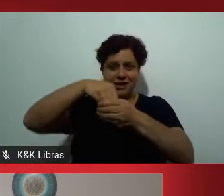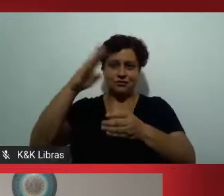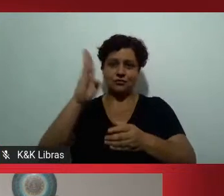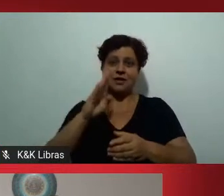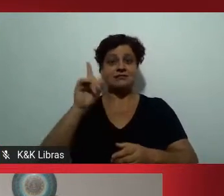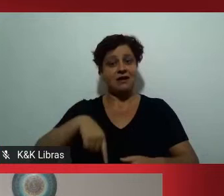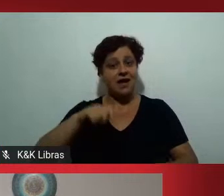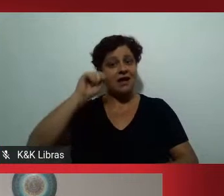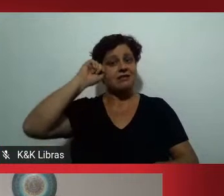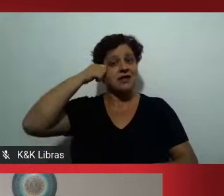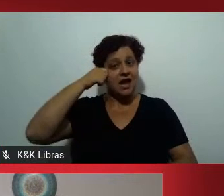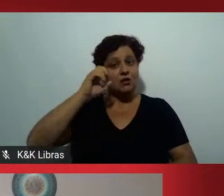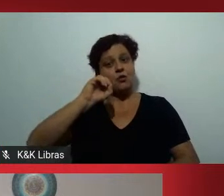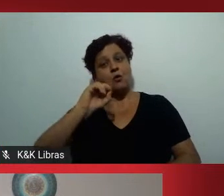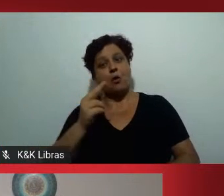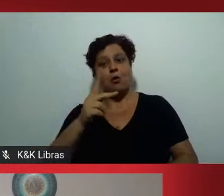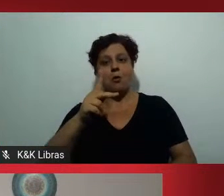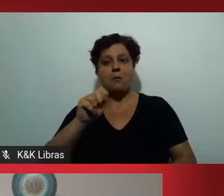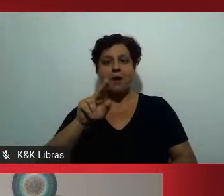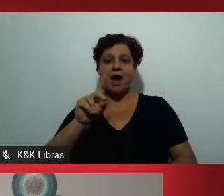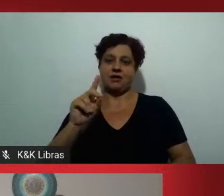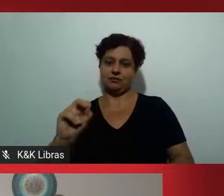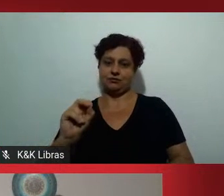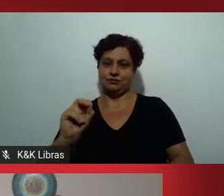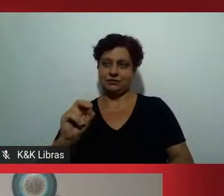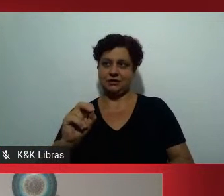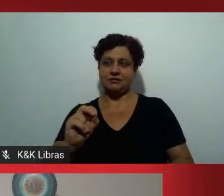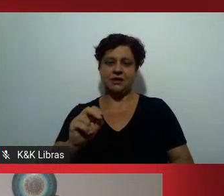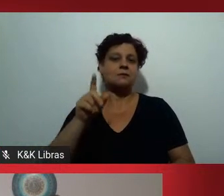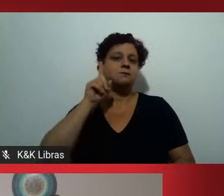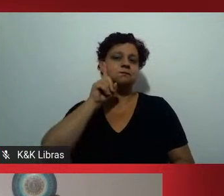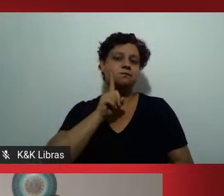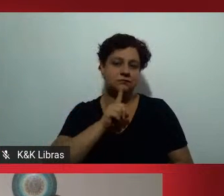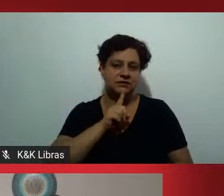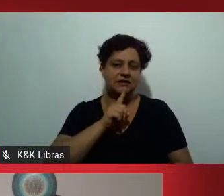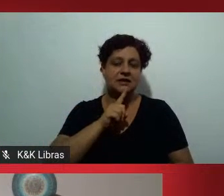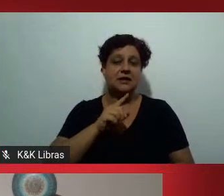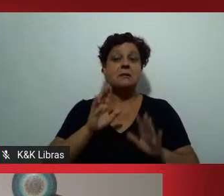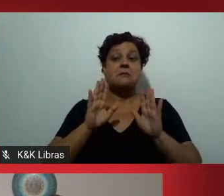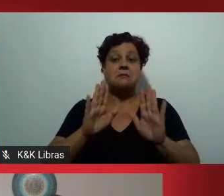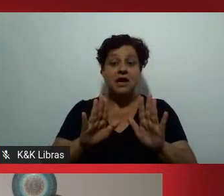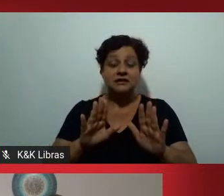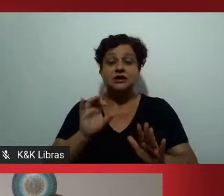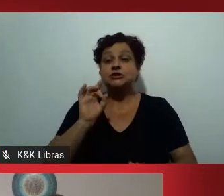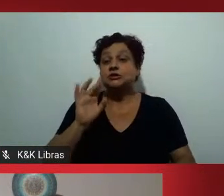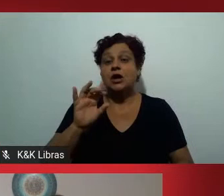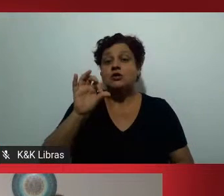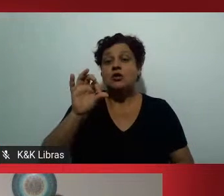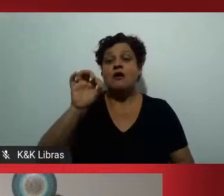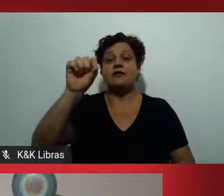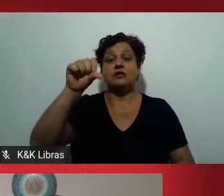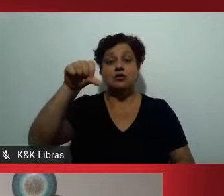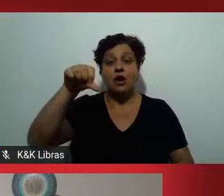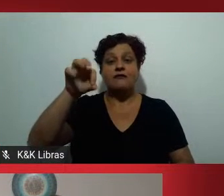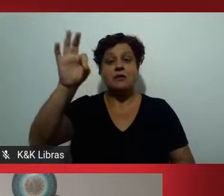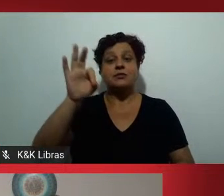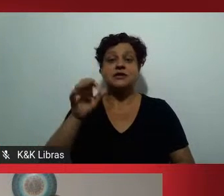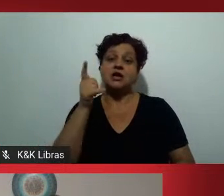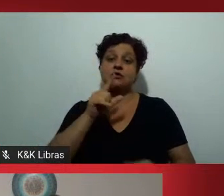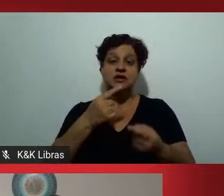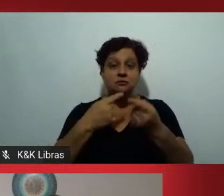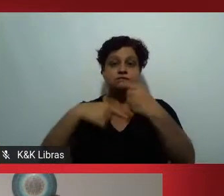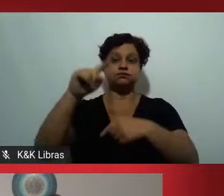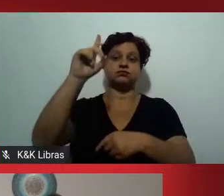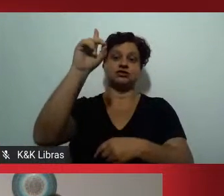negra contudo apenas 4,9% dos negros chegam aos cargos